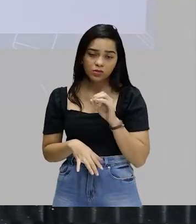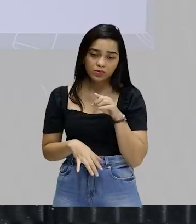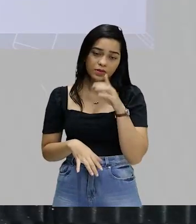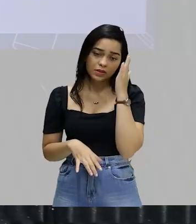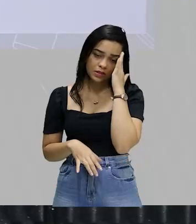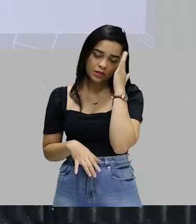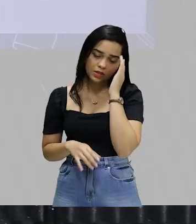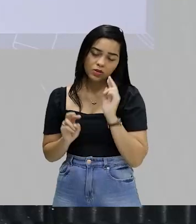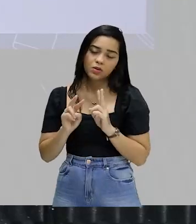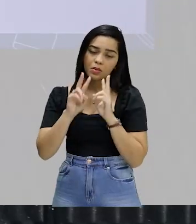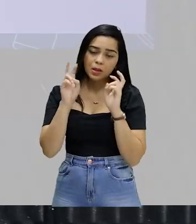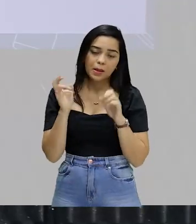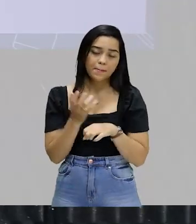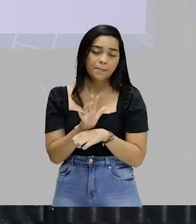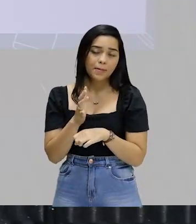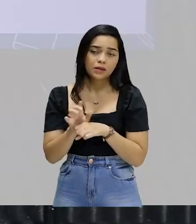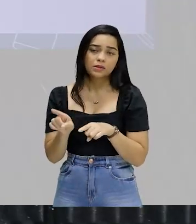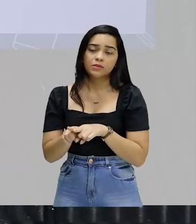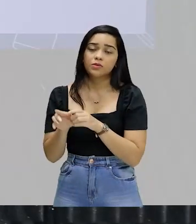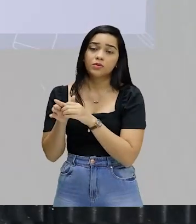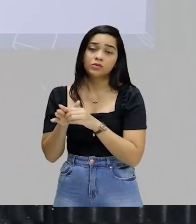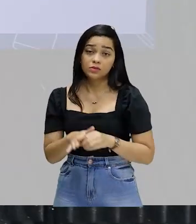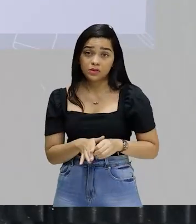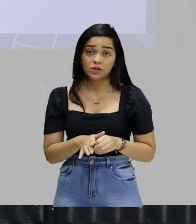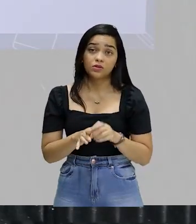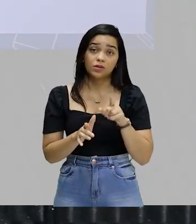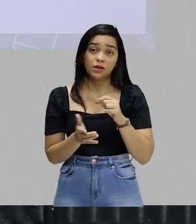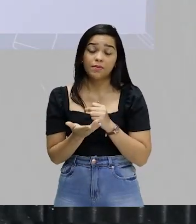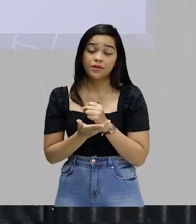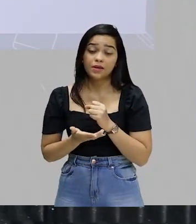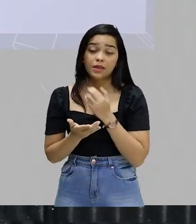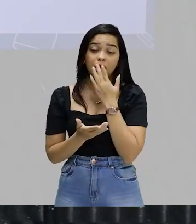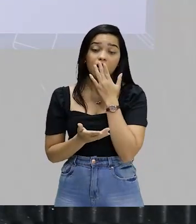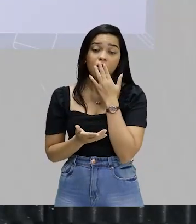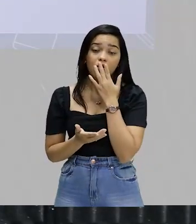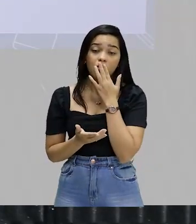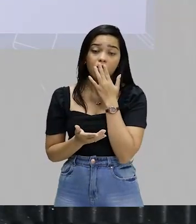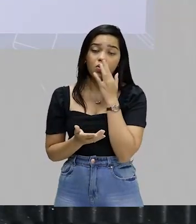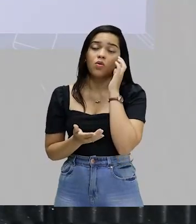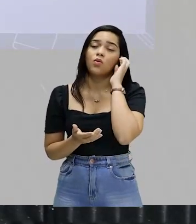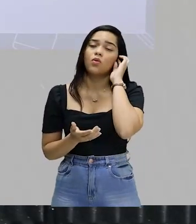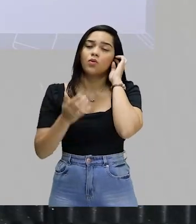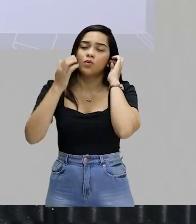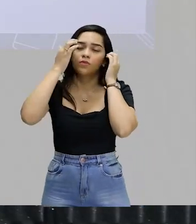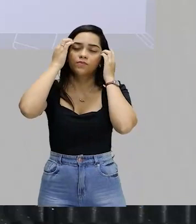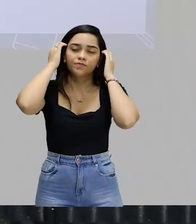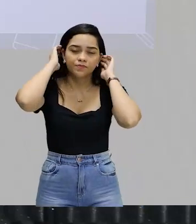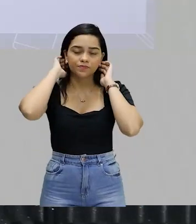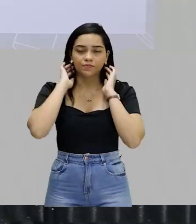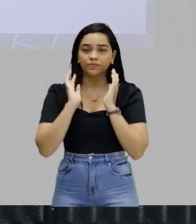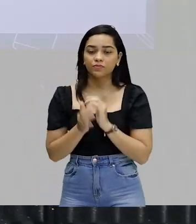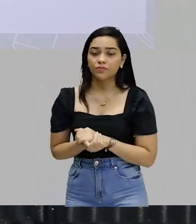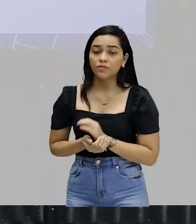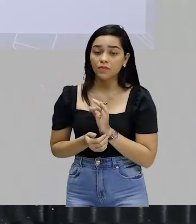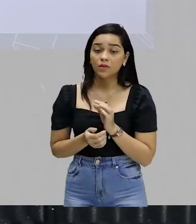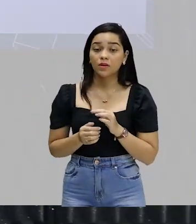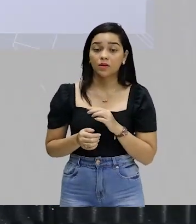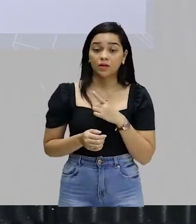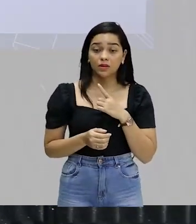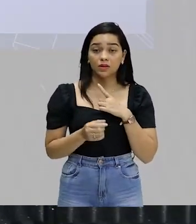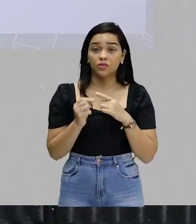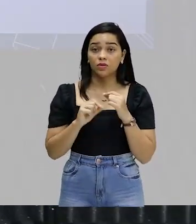efeito prático do colorismo do preconceito baseado na cor da pele, na tonalidade da cor da pele. Porque isso acaba